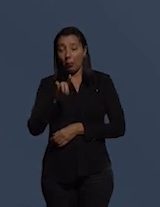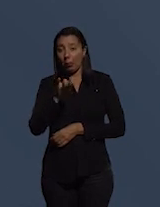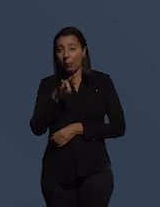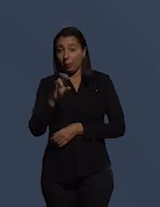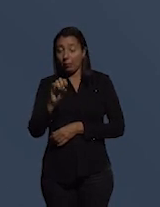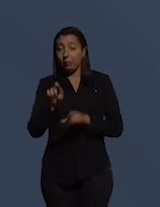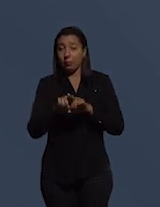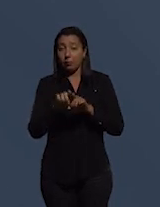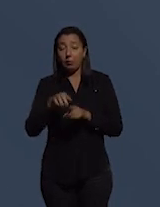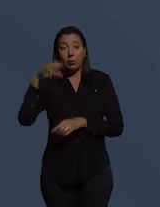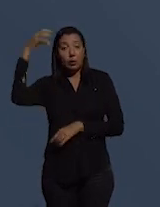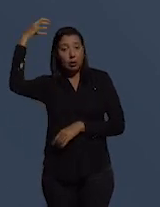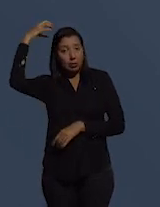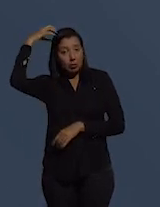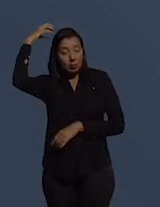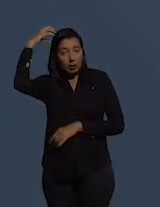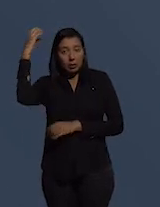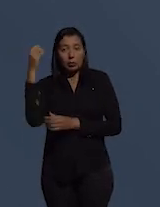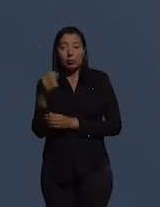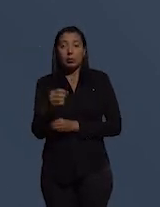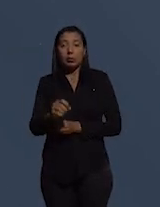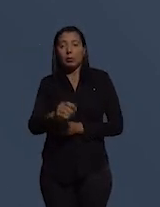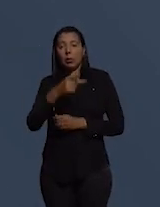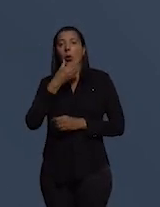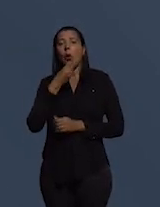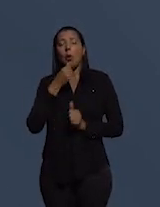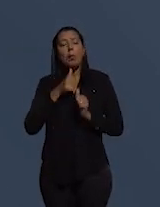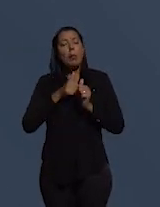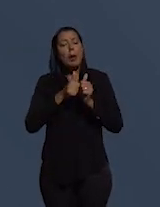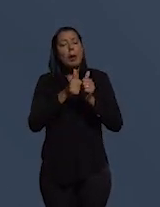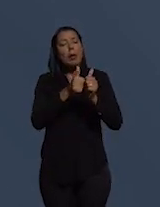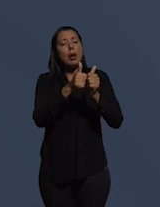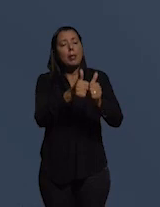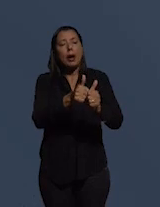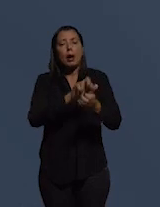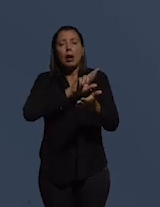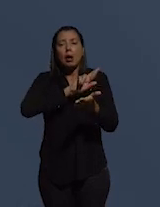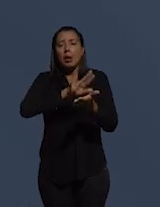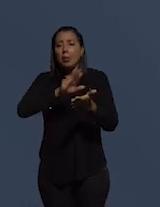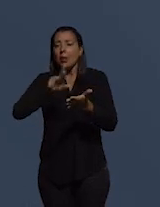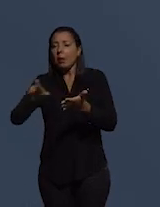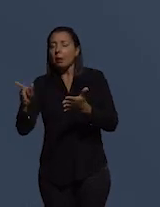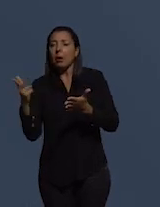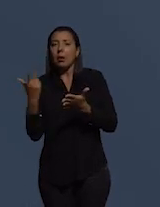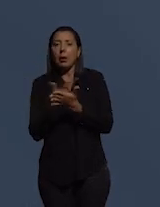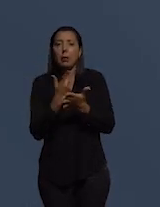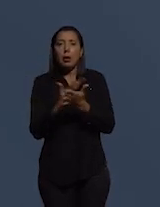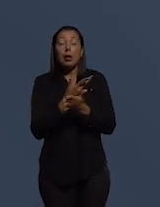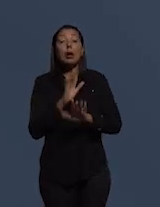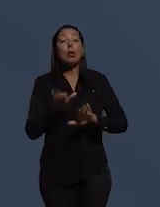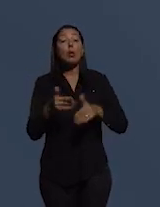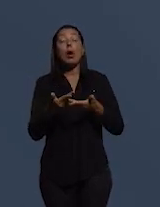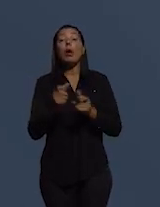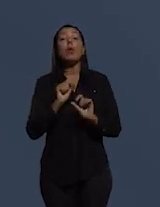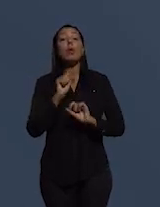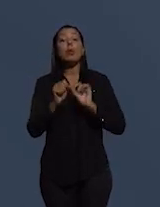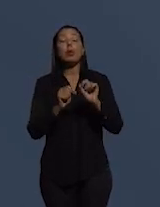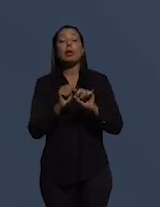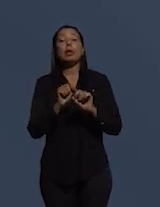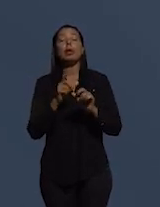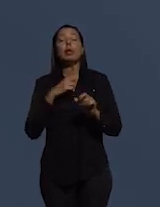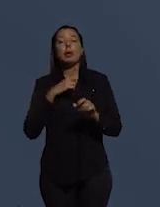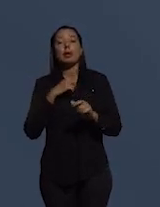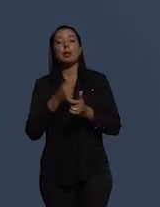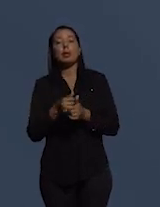império que os homens seriam perseguidos por diversos ruídos, dentre os quais o tilintar